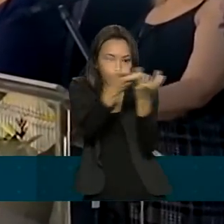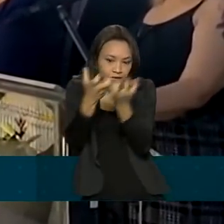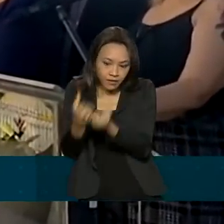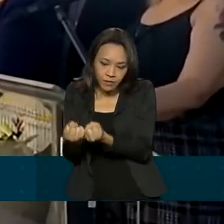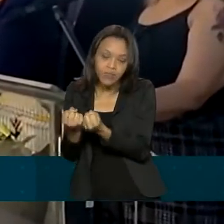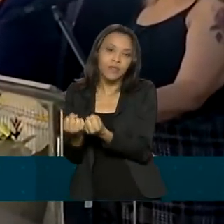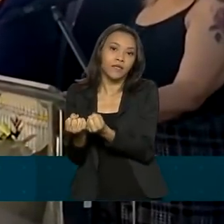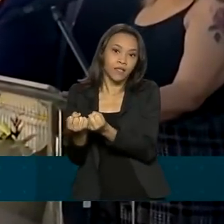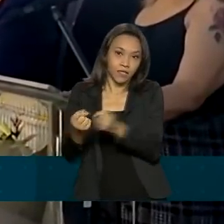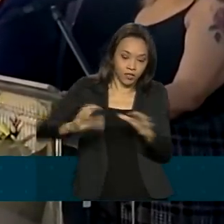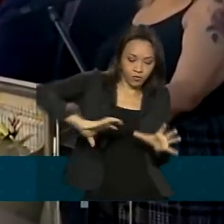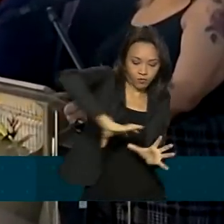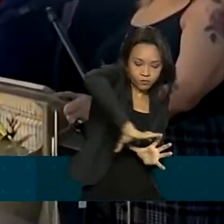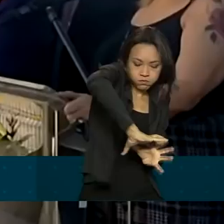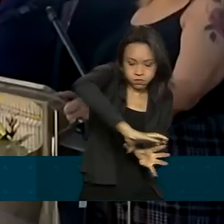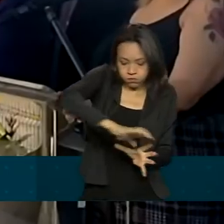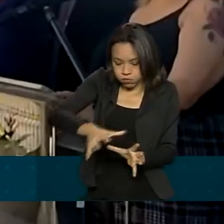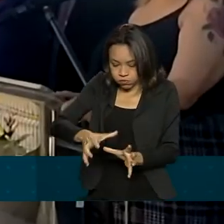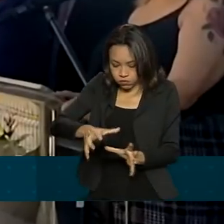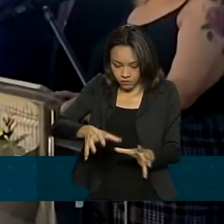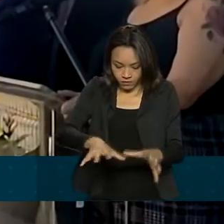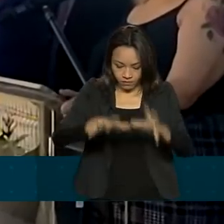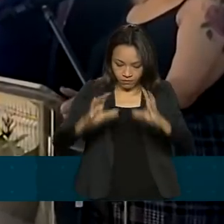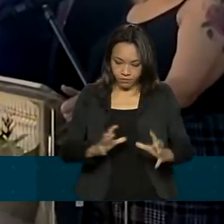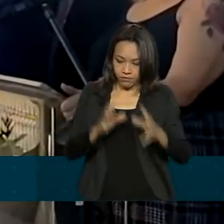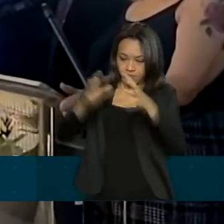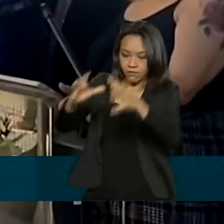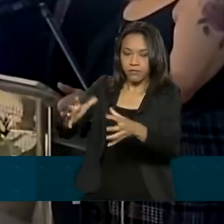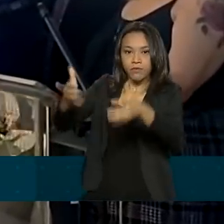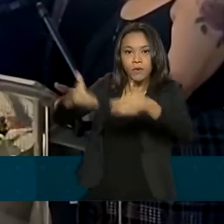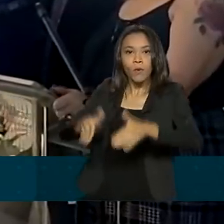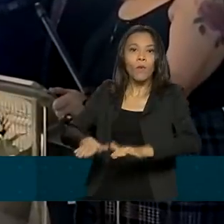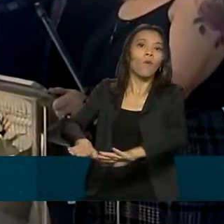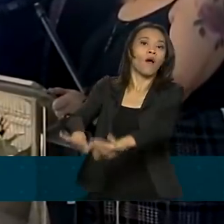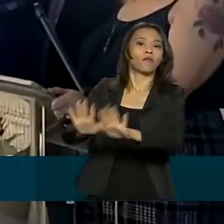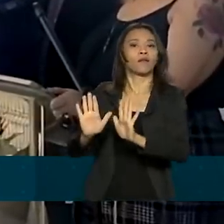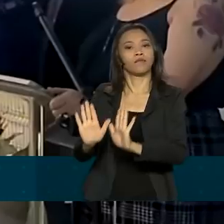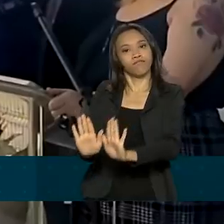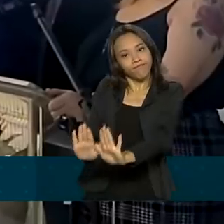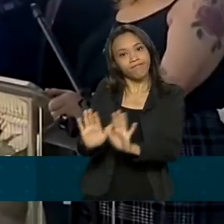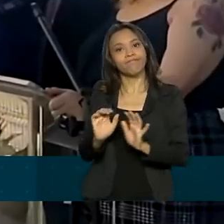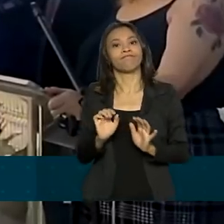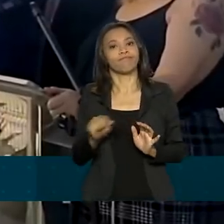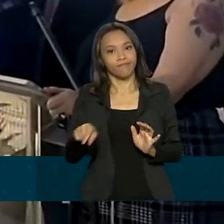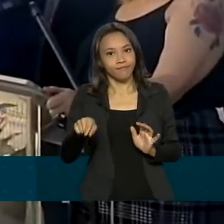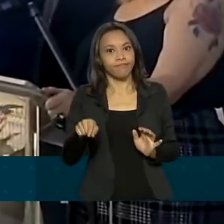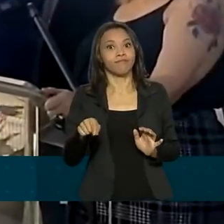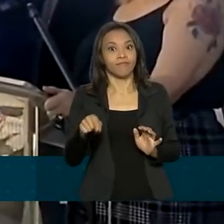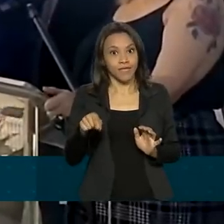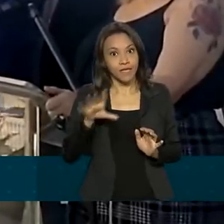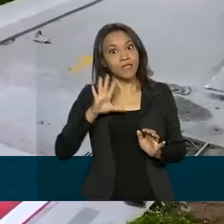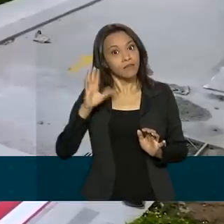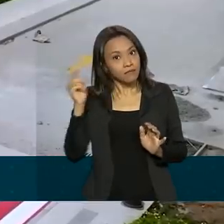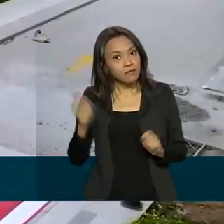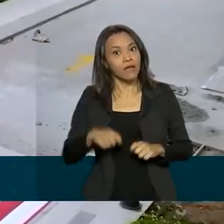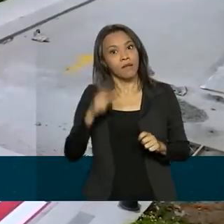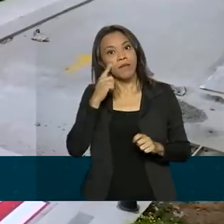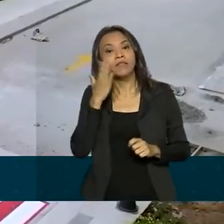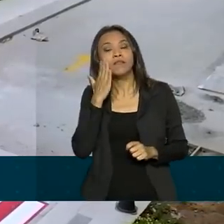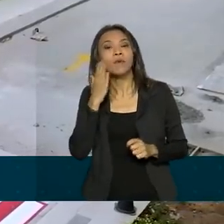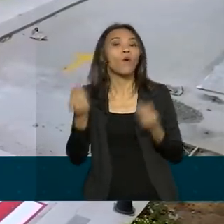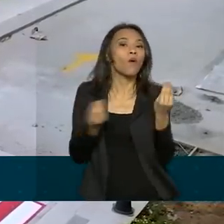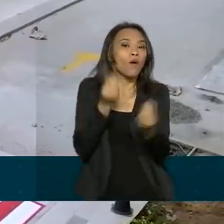armazenada e distribuída com altíssimo nível de qualidade e com todas as possibilidades de rastreamento. A